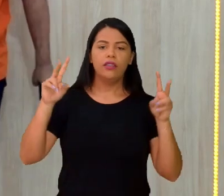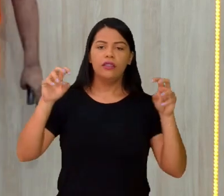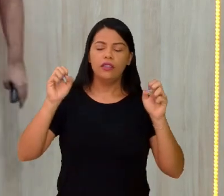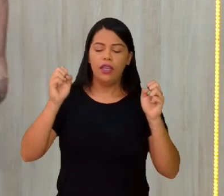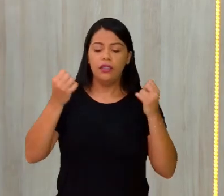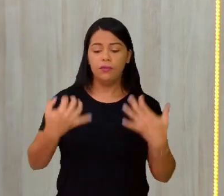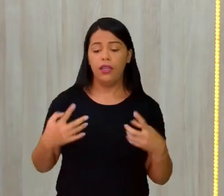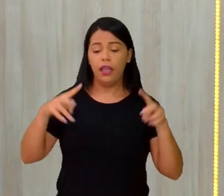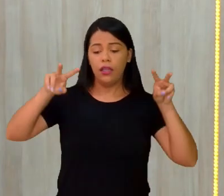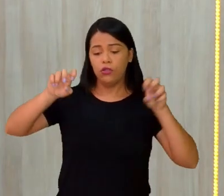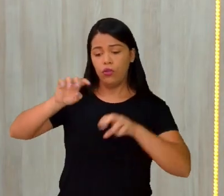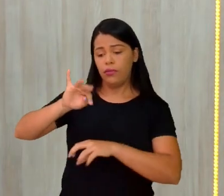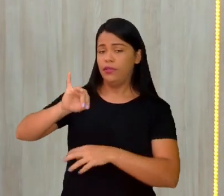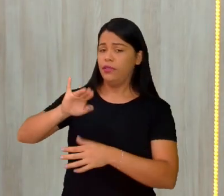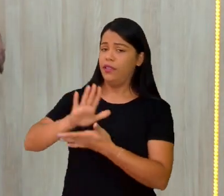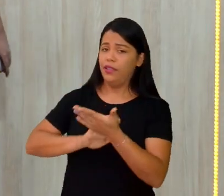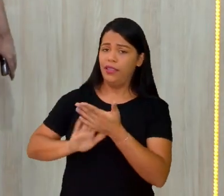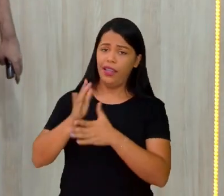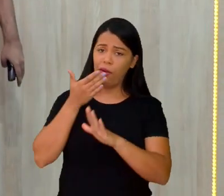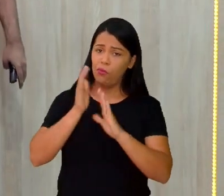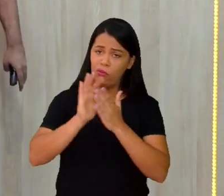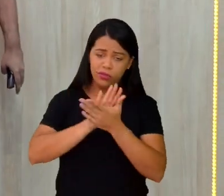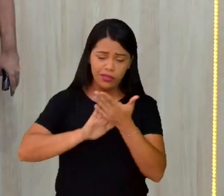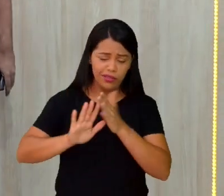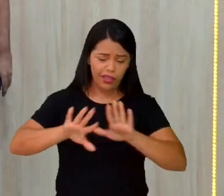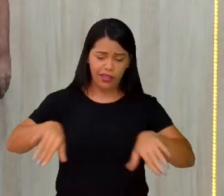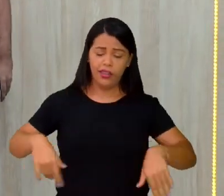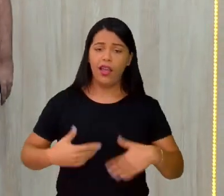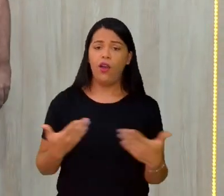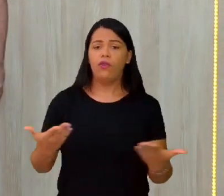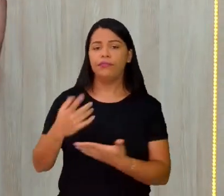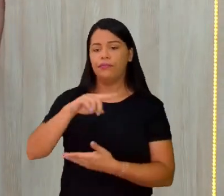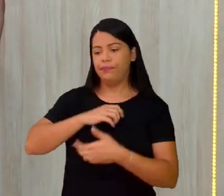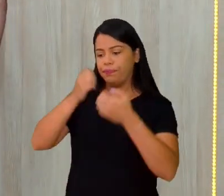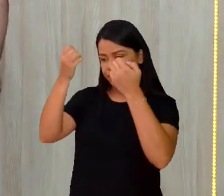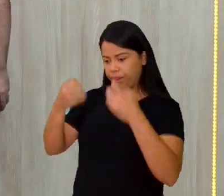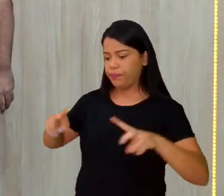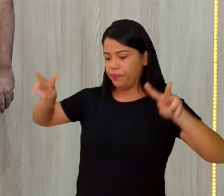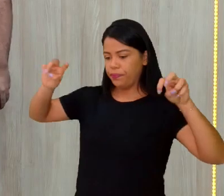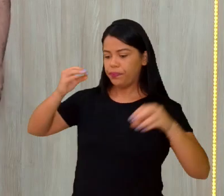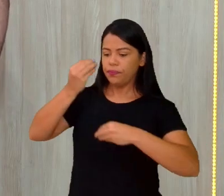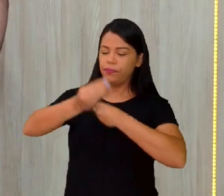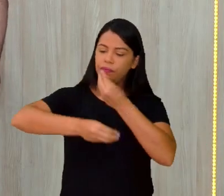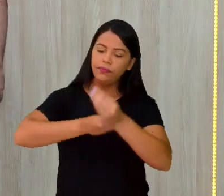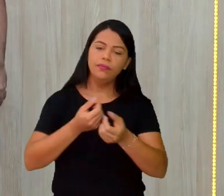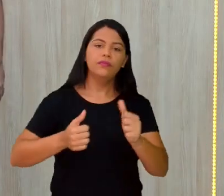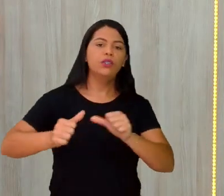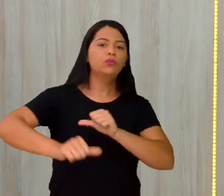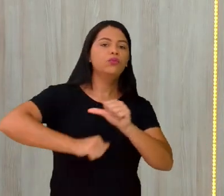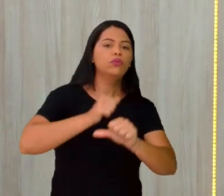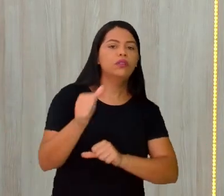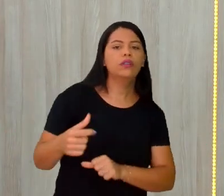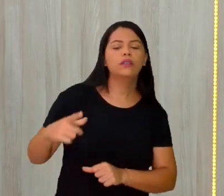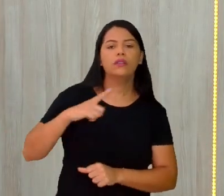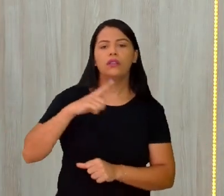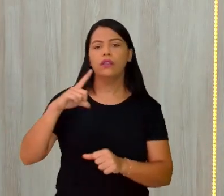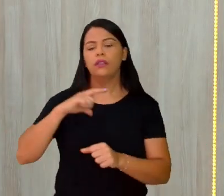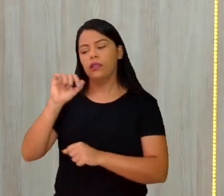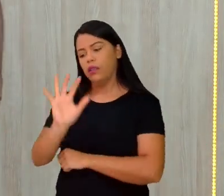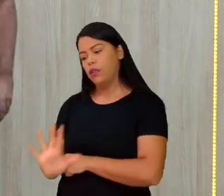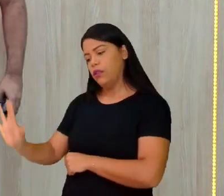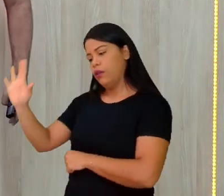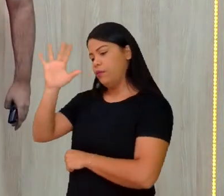canções. Vamos falar sobre as transformações que ocorrem na paisagem de uma forma